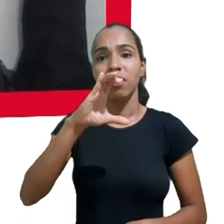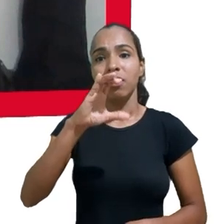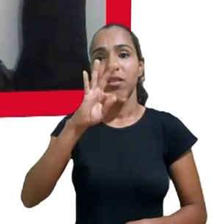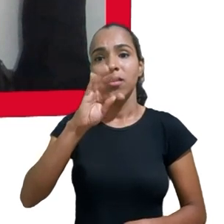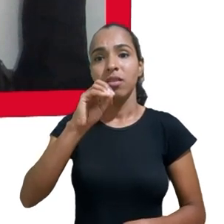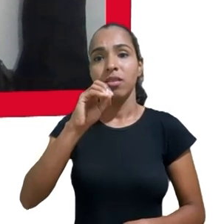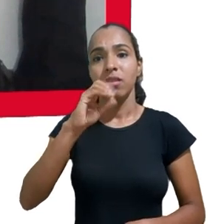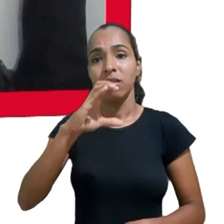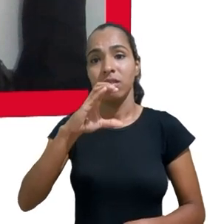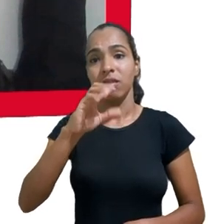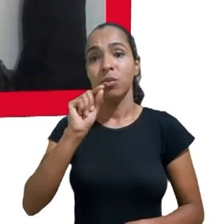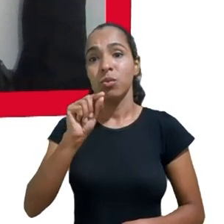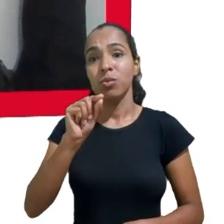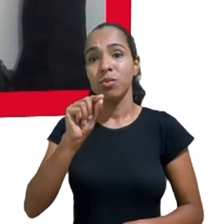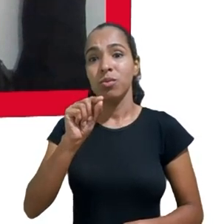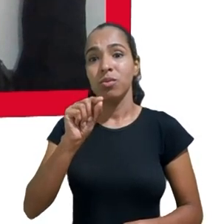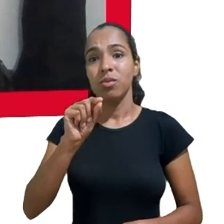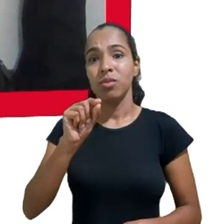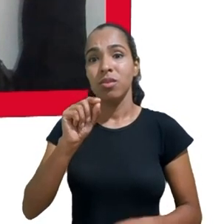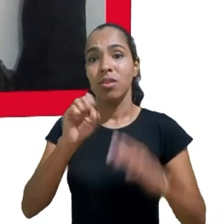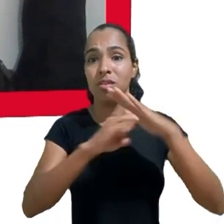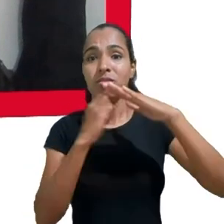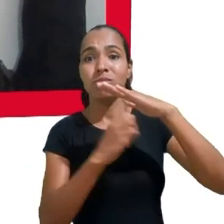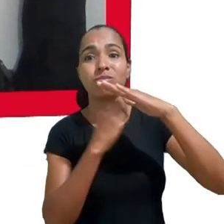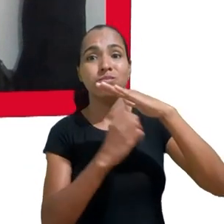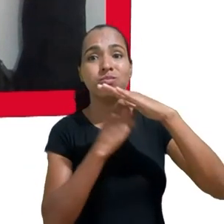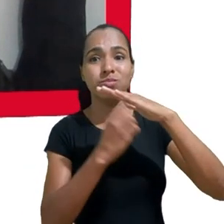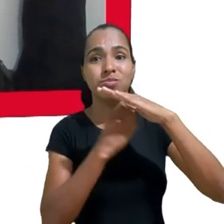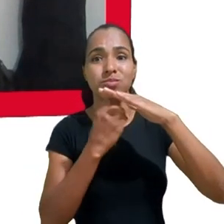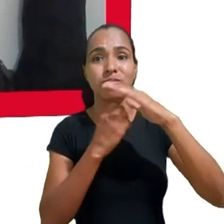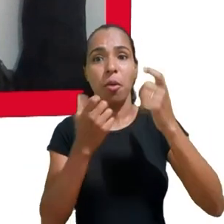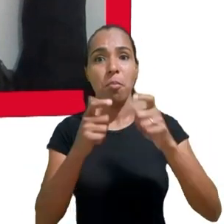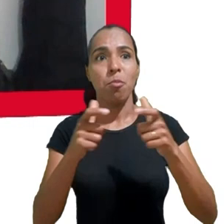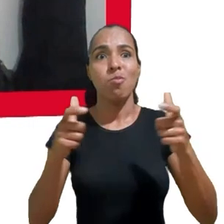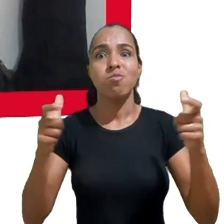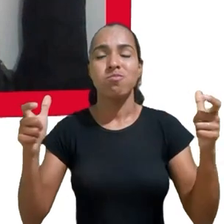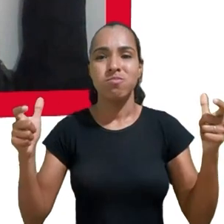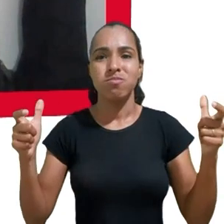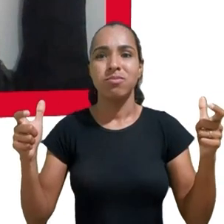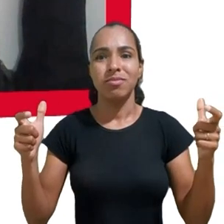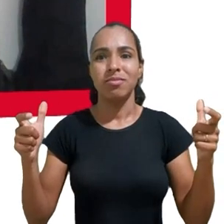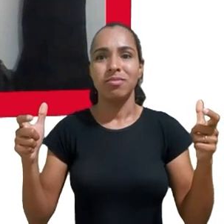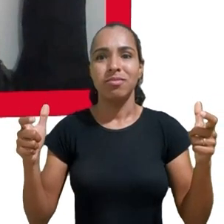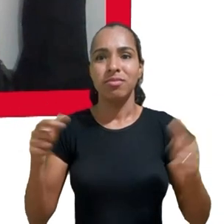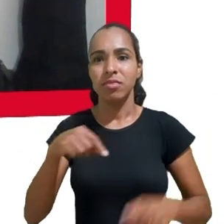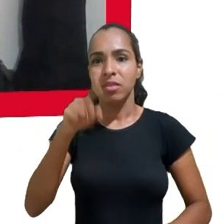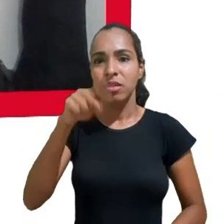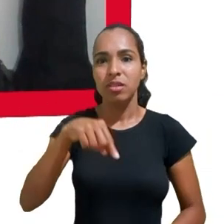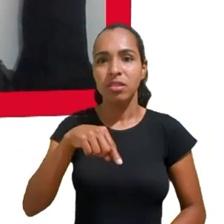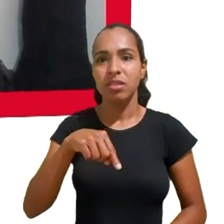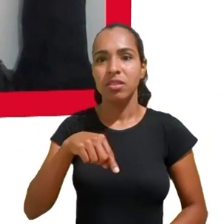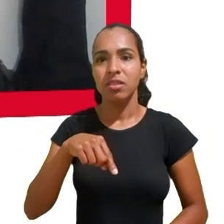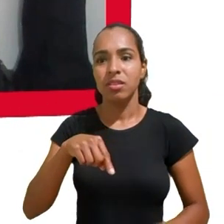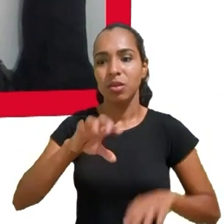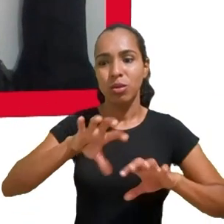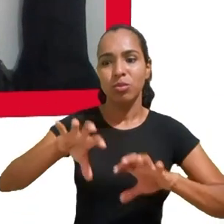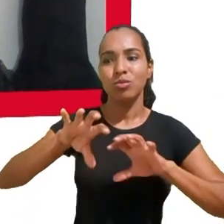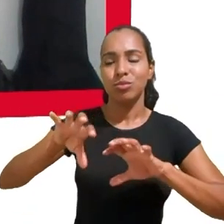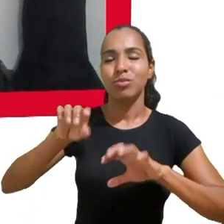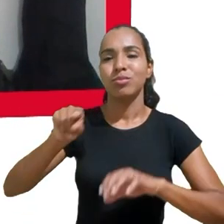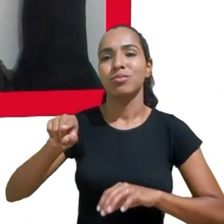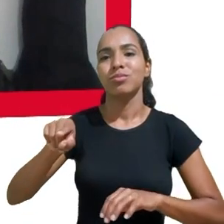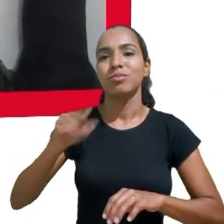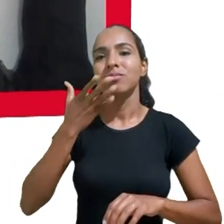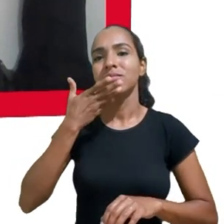disruptivas e que têm o potencial de ressignificar a economia das aplicações de internet é de fato criar uma